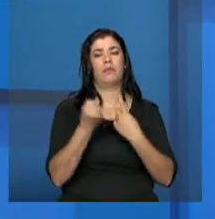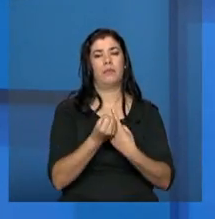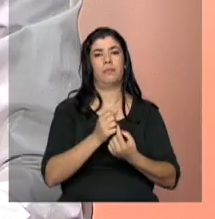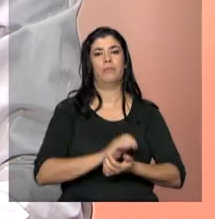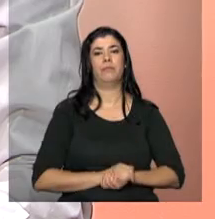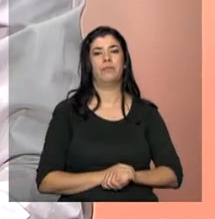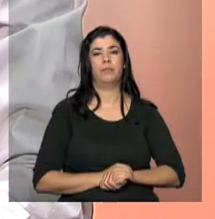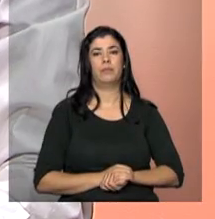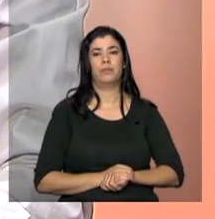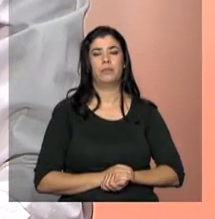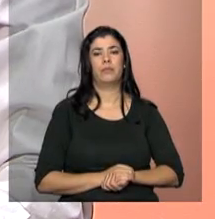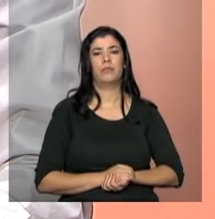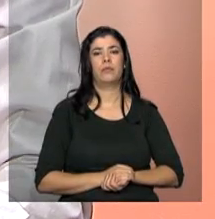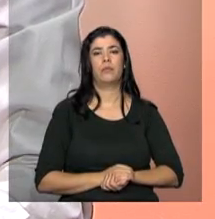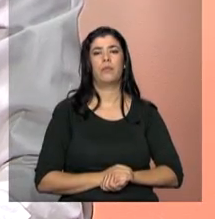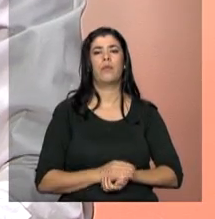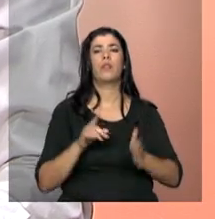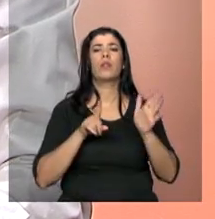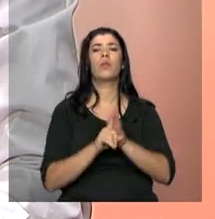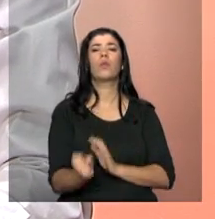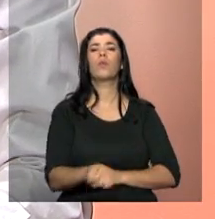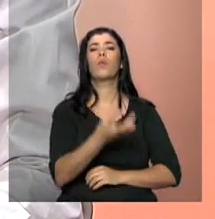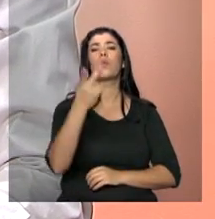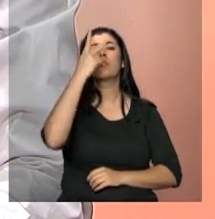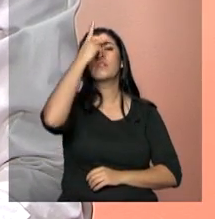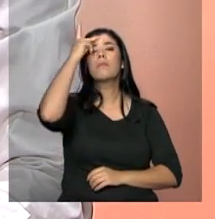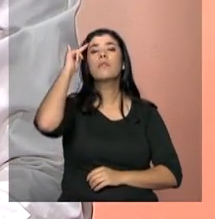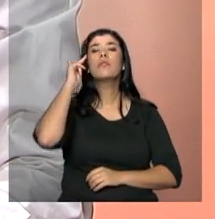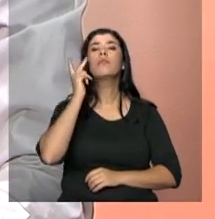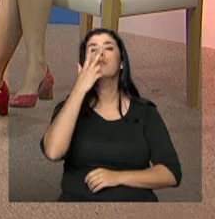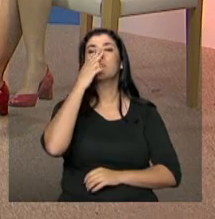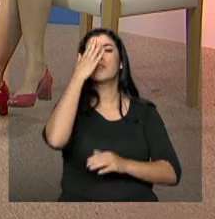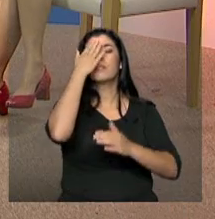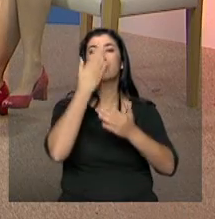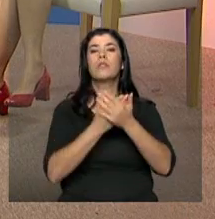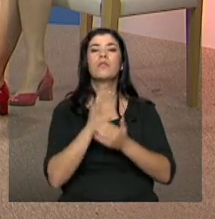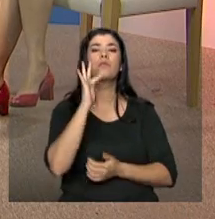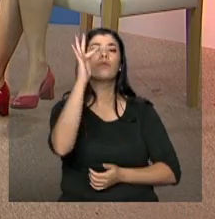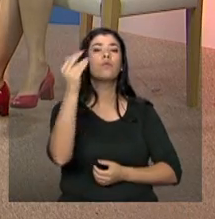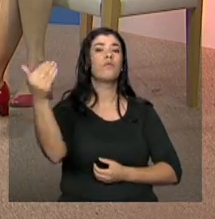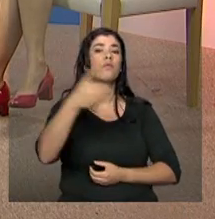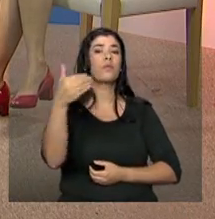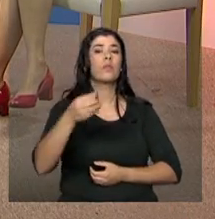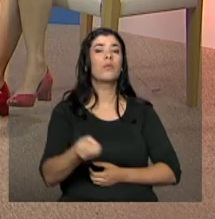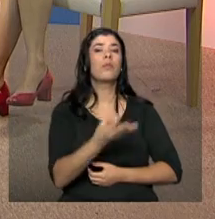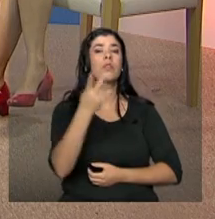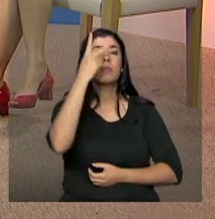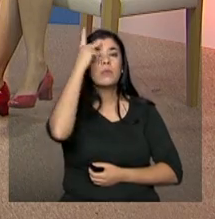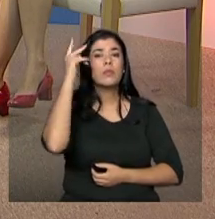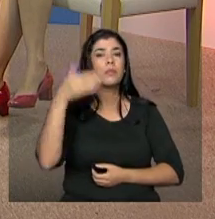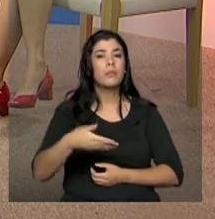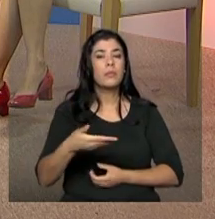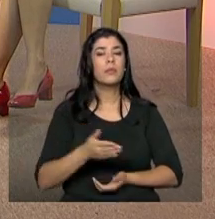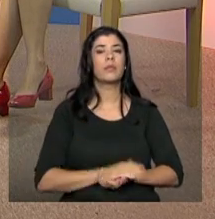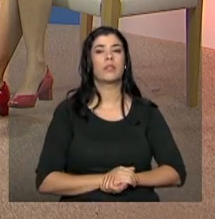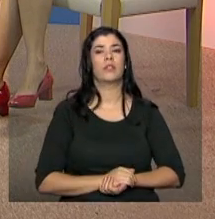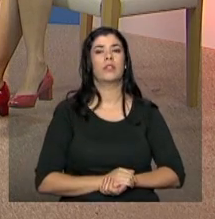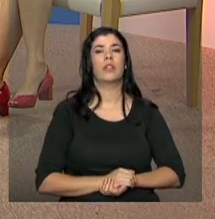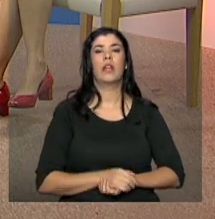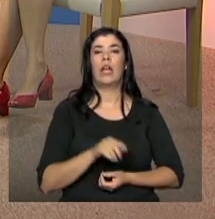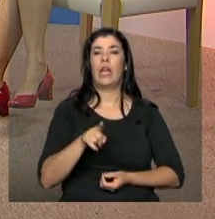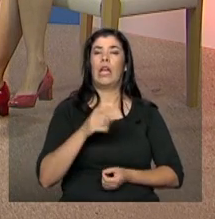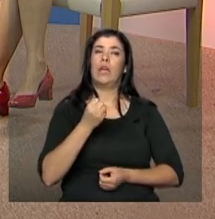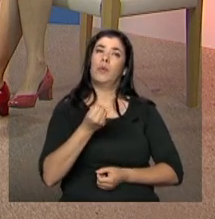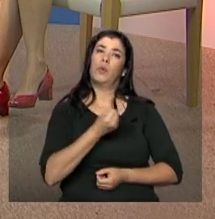E rapidamente, quantos participantes estão previstos? Pode falar, presidente. Nós temos a previsão, esse número ainda